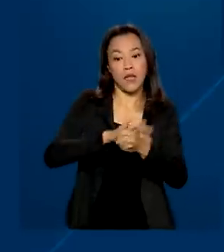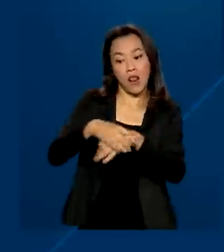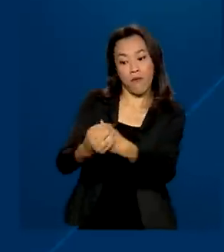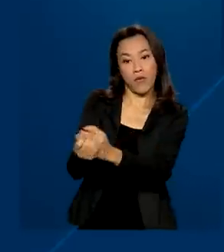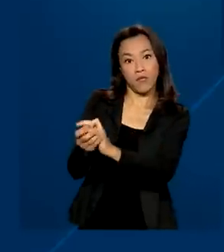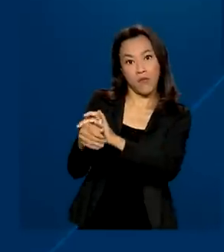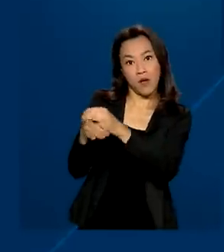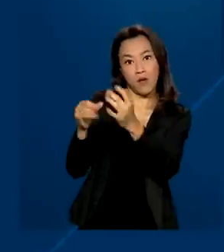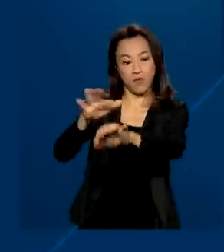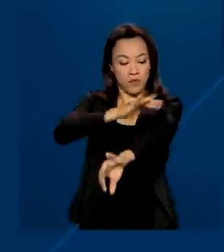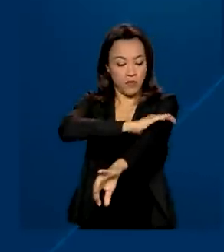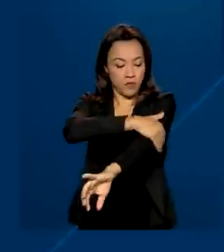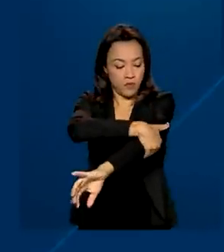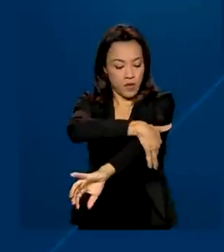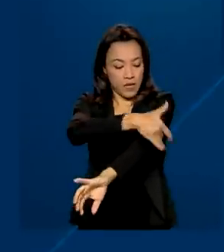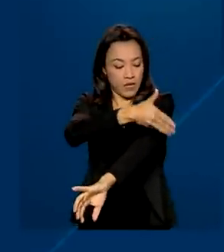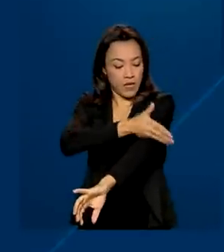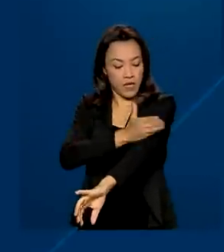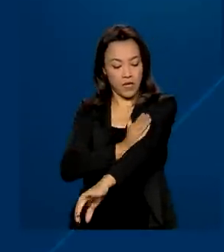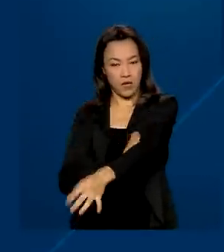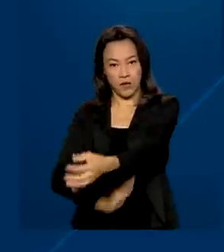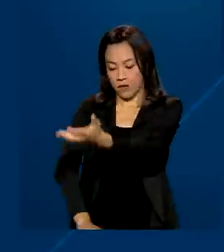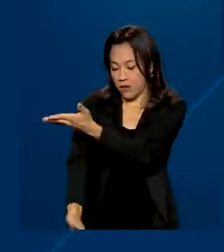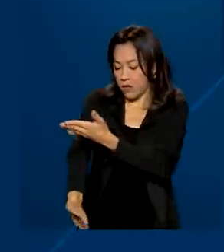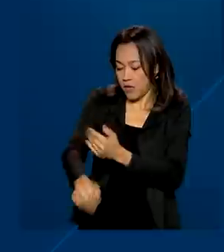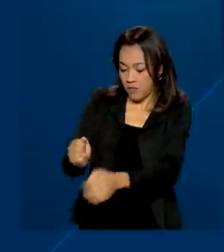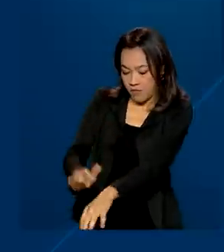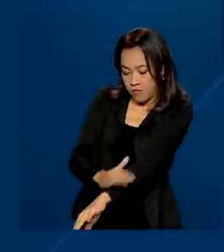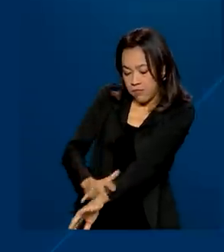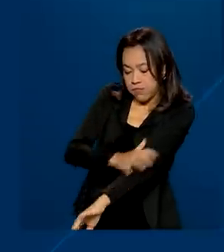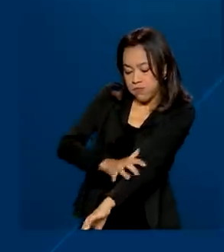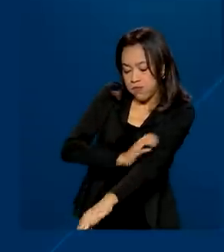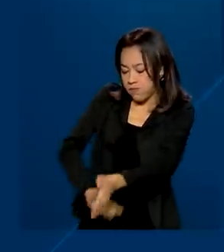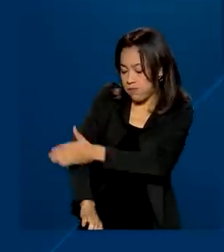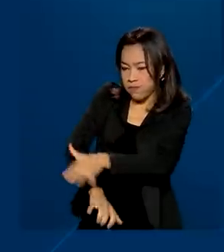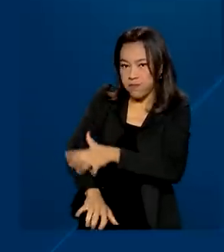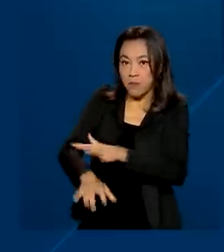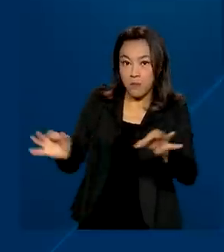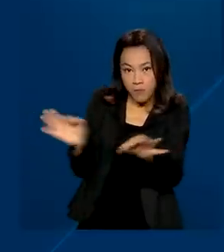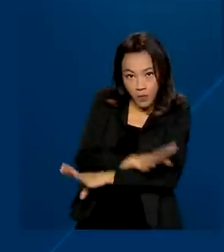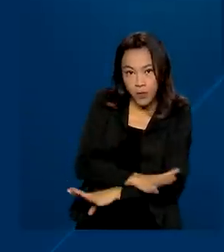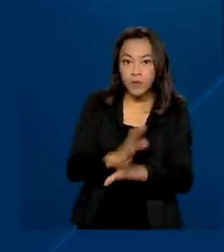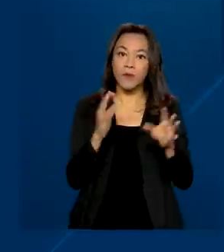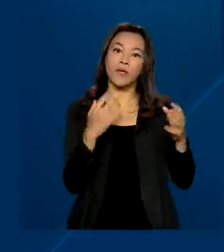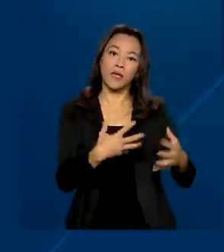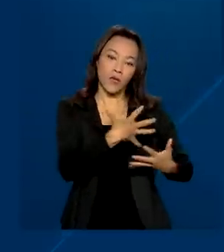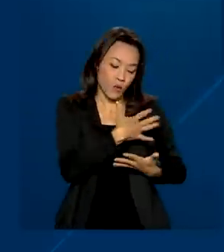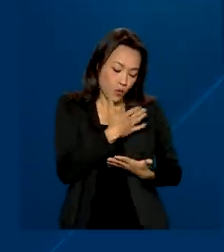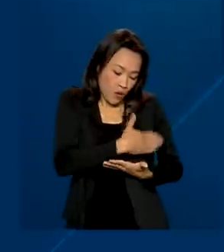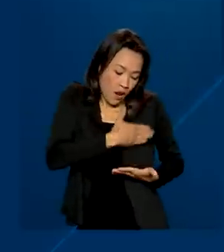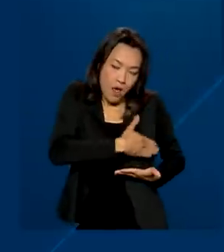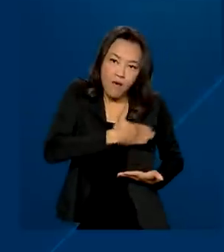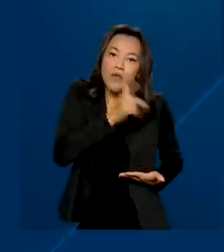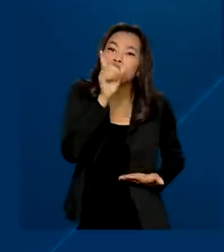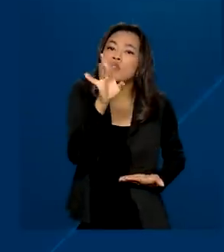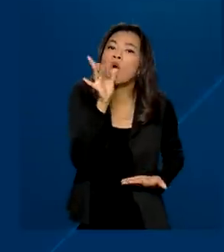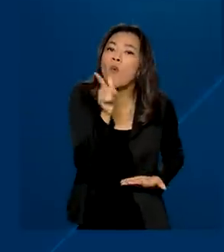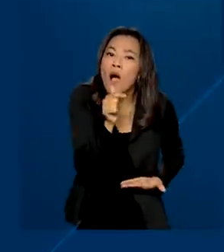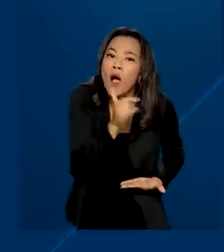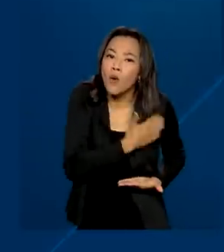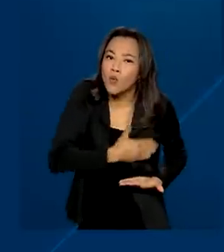mãos e os braços até o cotovelo com água e sabão. E, por fim, lavar as mamas apenas com água.